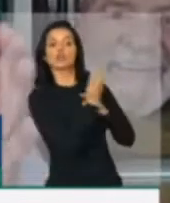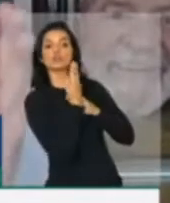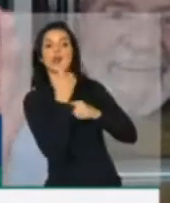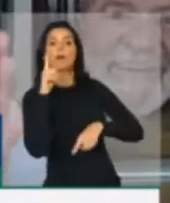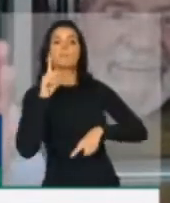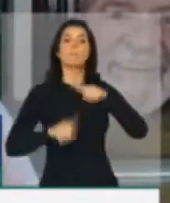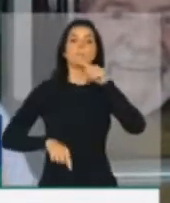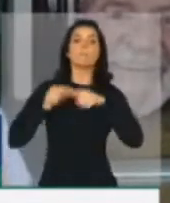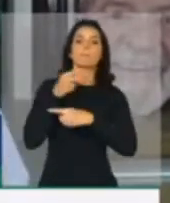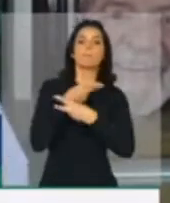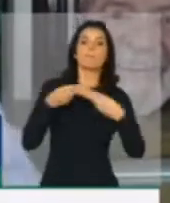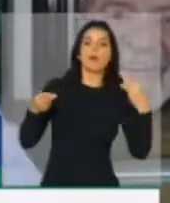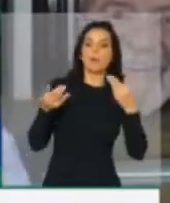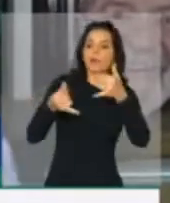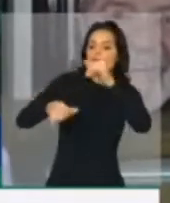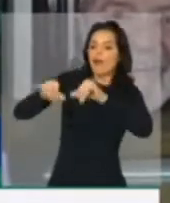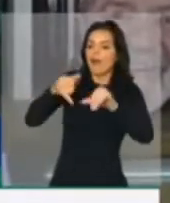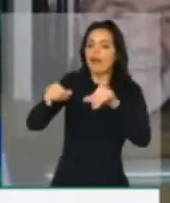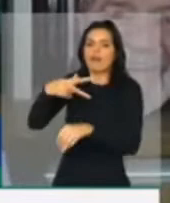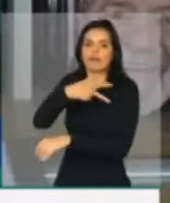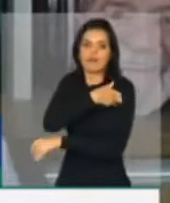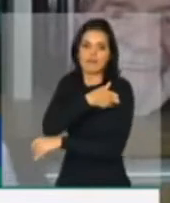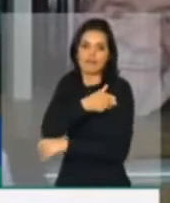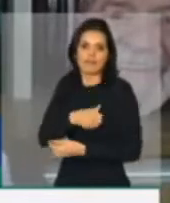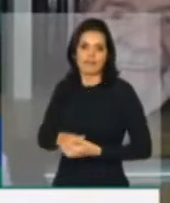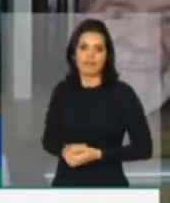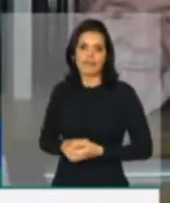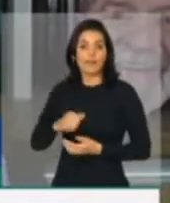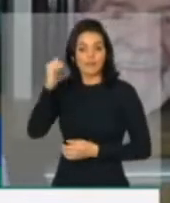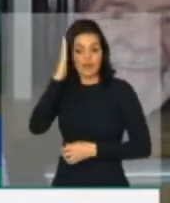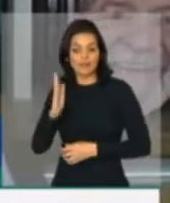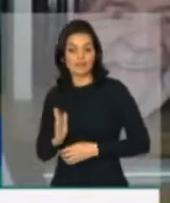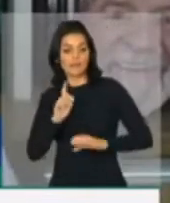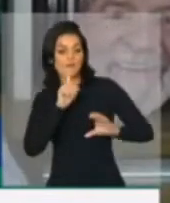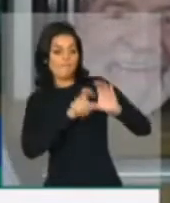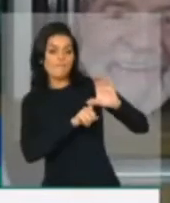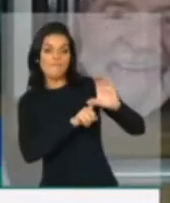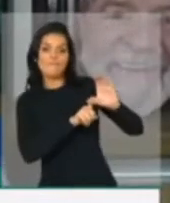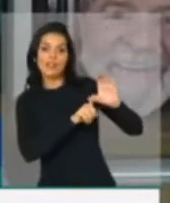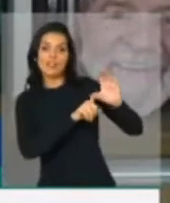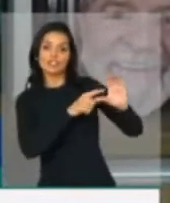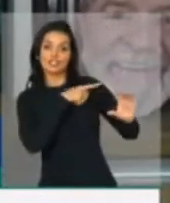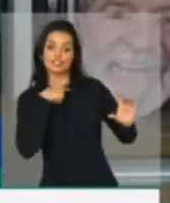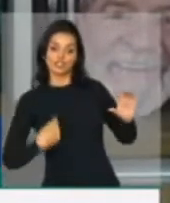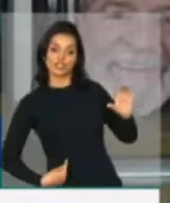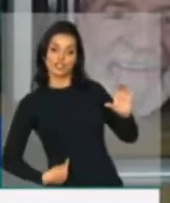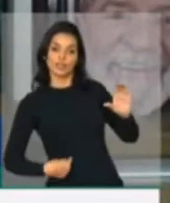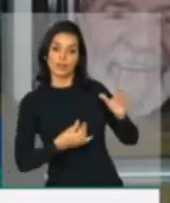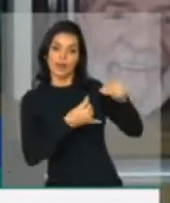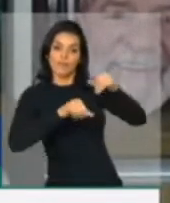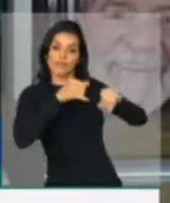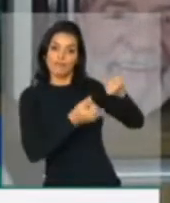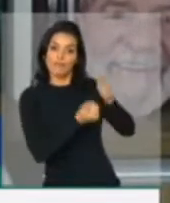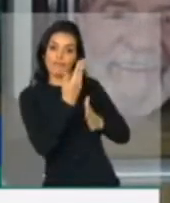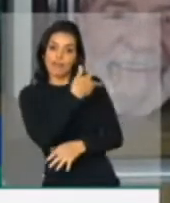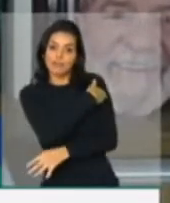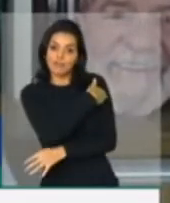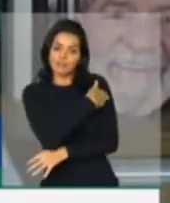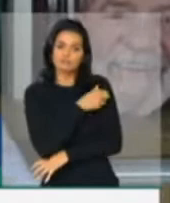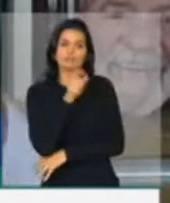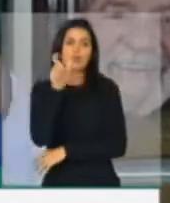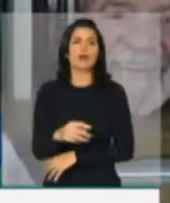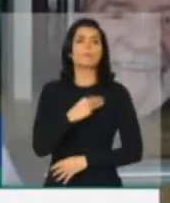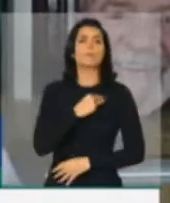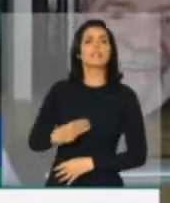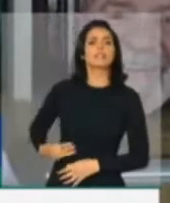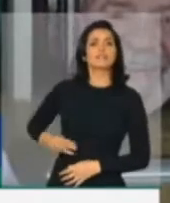parceira comercial do Brasil, como o Brasil depende da China para fabricar vacina. E o ministro da Fazenda, forma